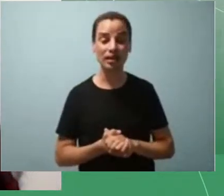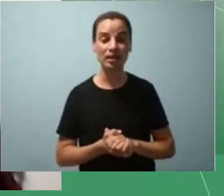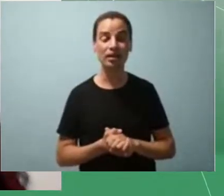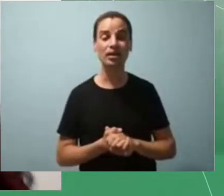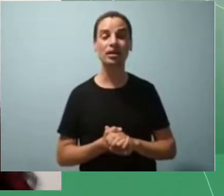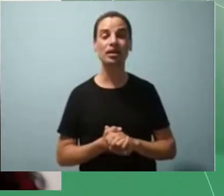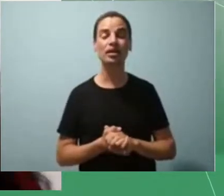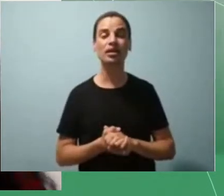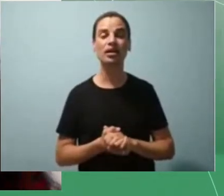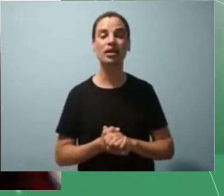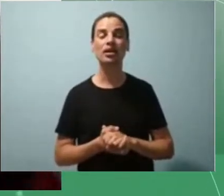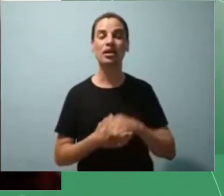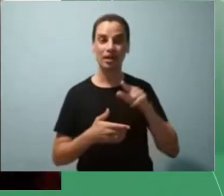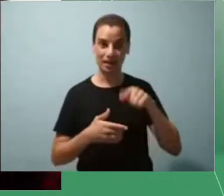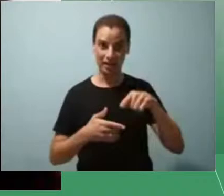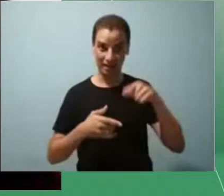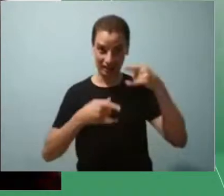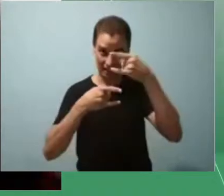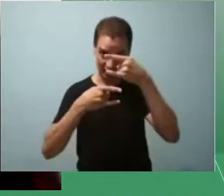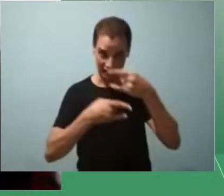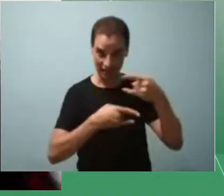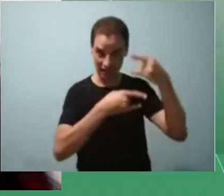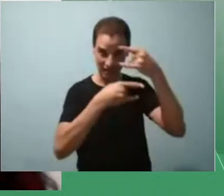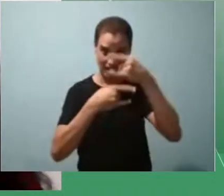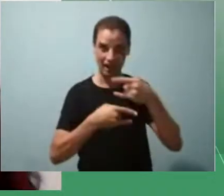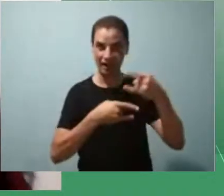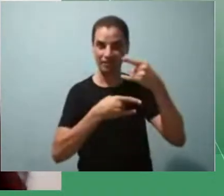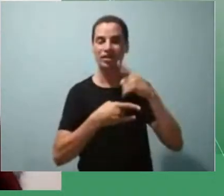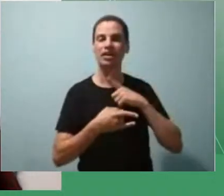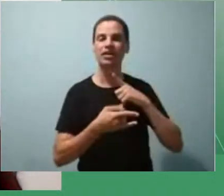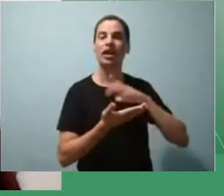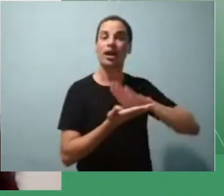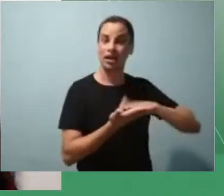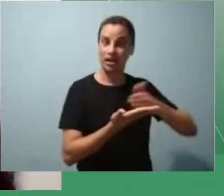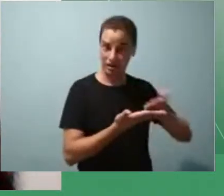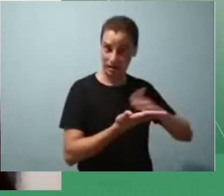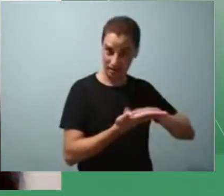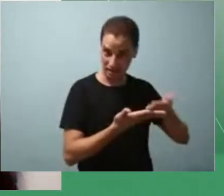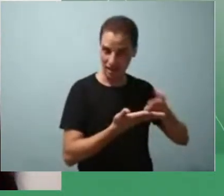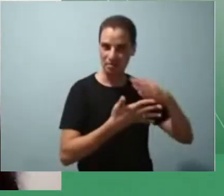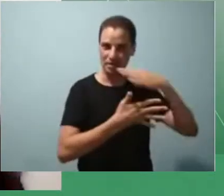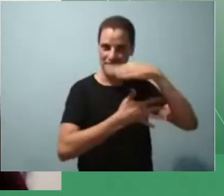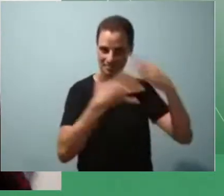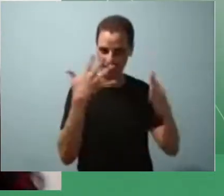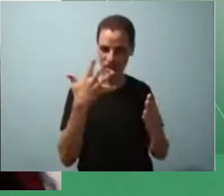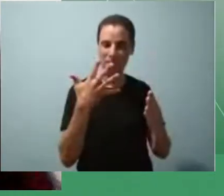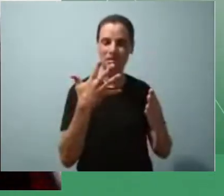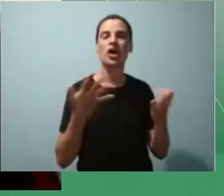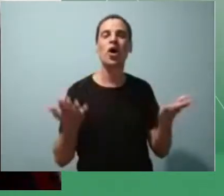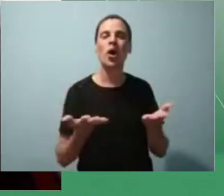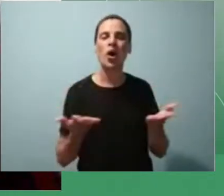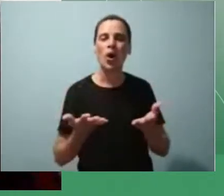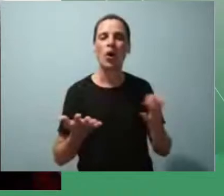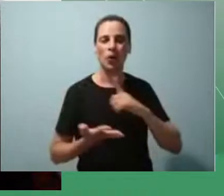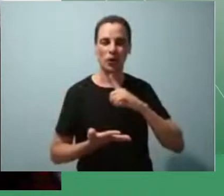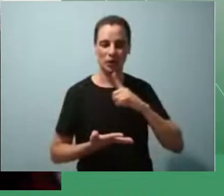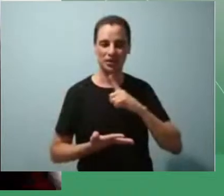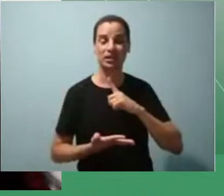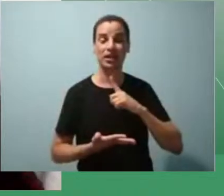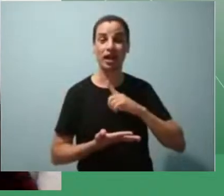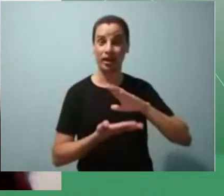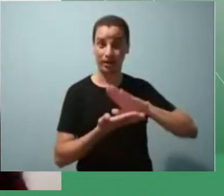Essa live está sendo interpretada por Libras. Teremos hoje como